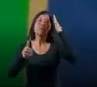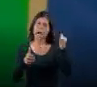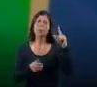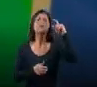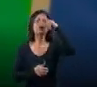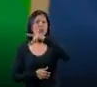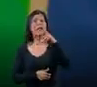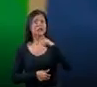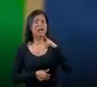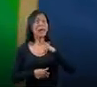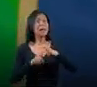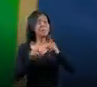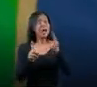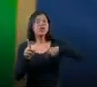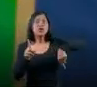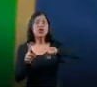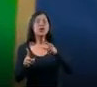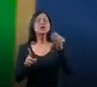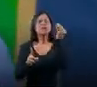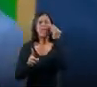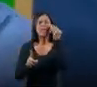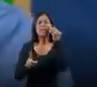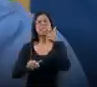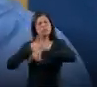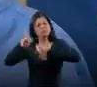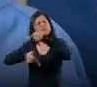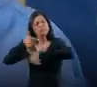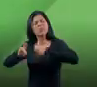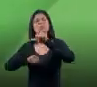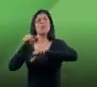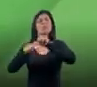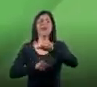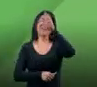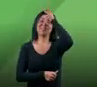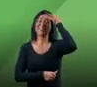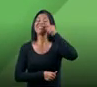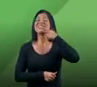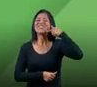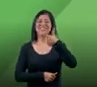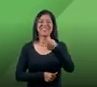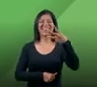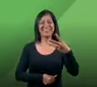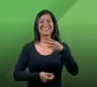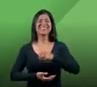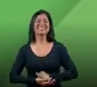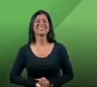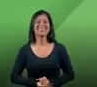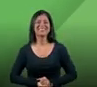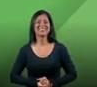reconhecemos, mas que nós estamos trabalhando intensamente para transformá-la. Cantina e Prefeito 23 Três